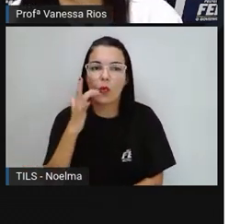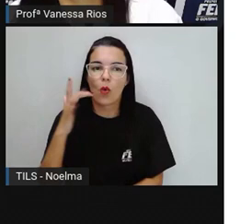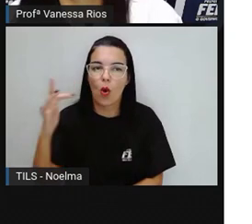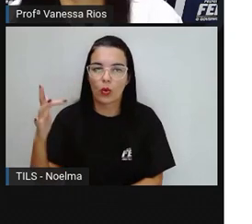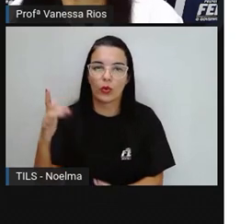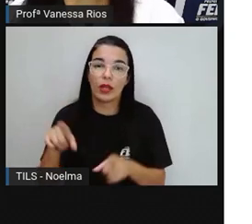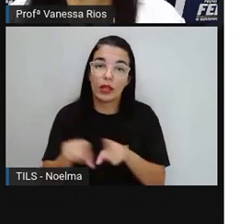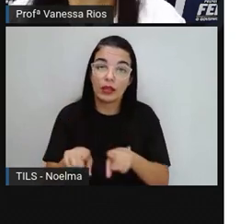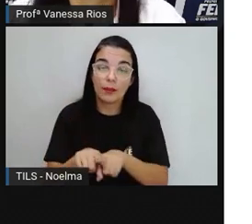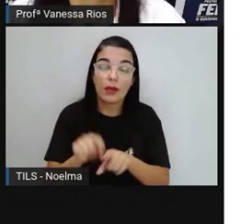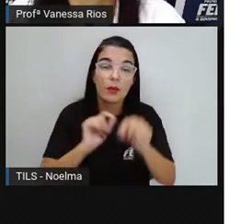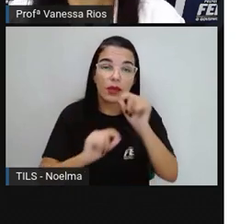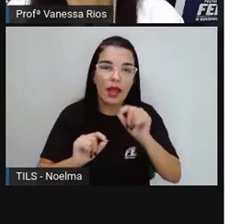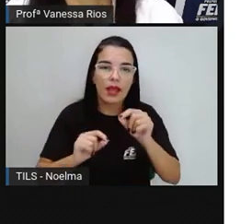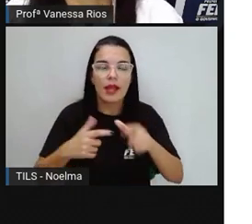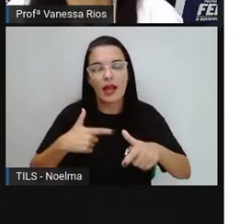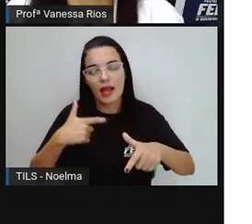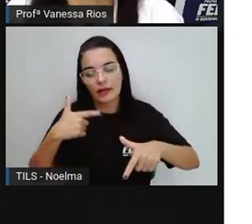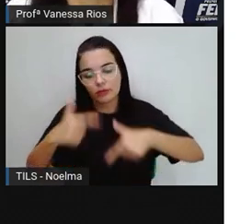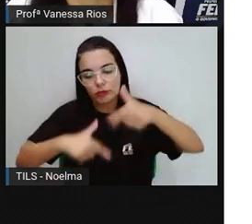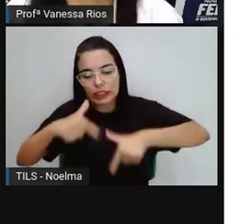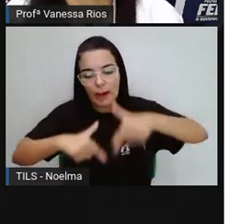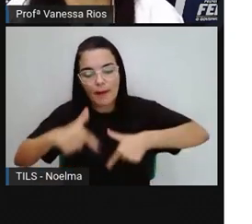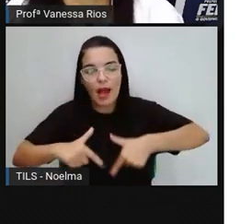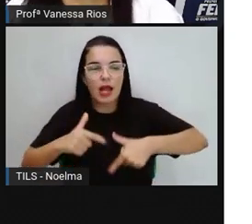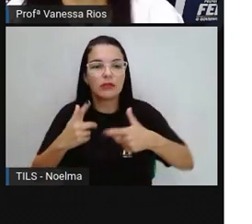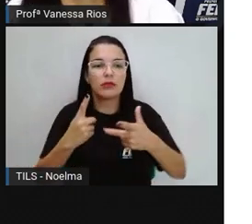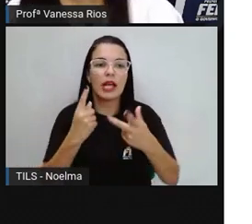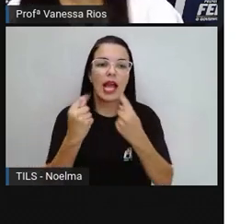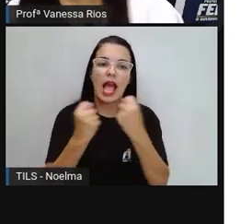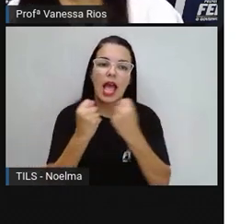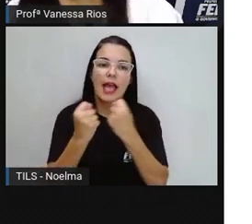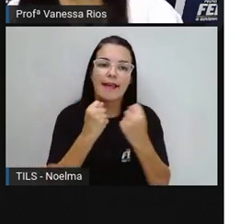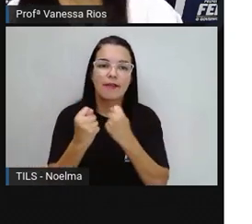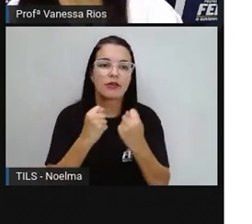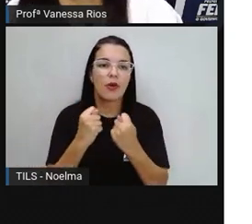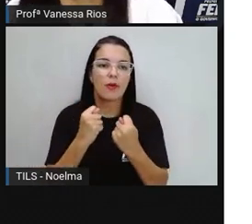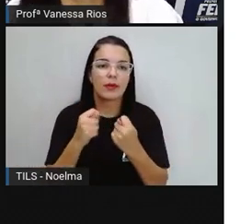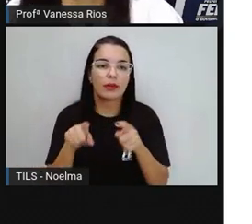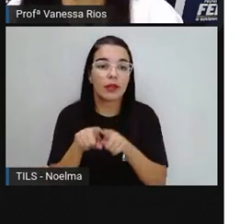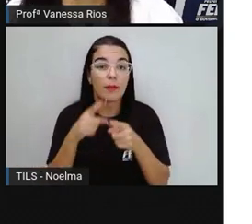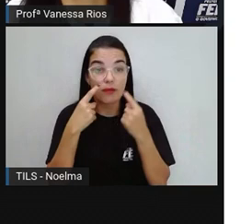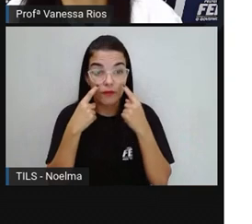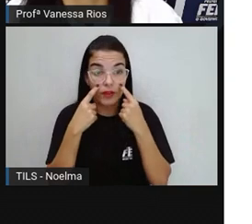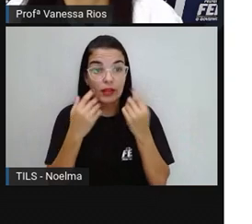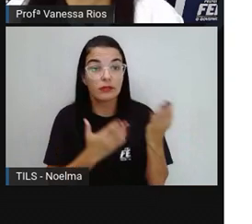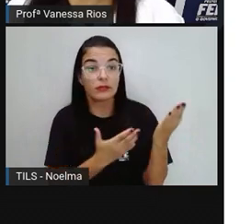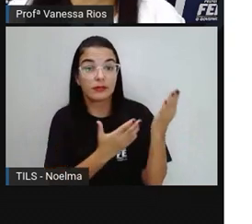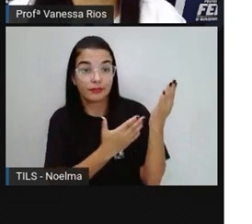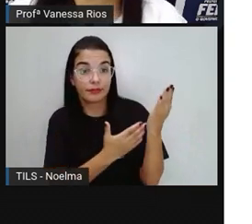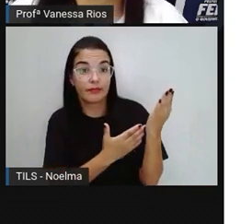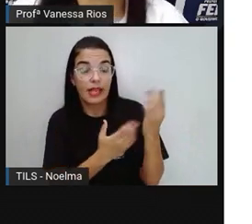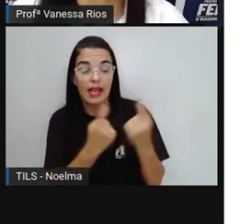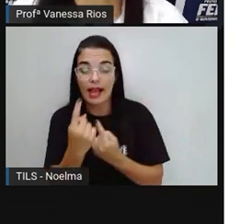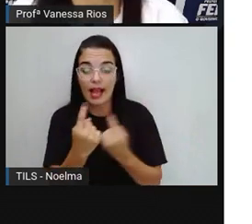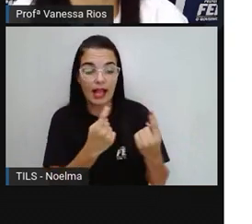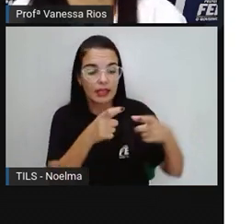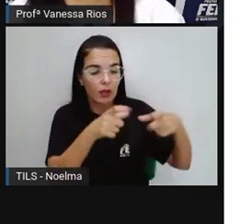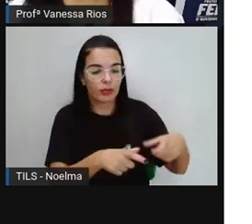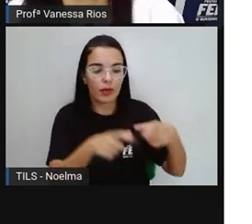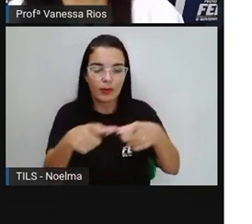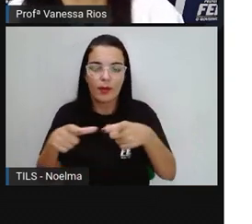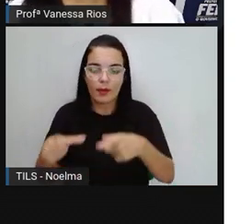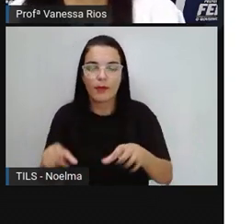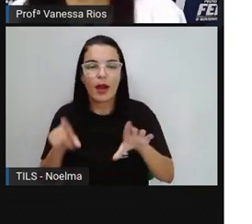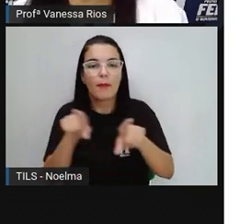atividades econômicas e, ao perceber no mapa, a gente já localiza onde cada atividade ela